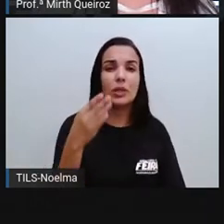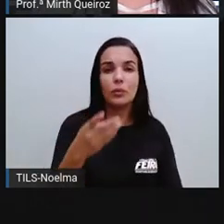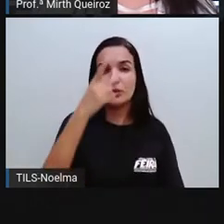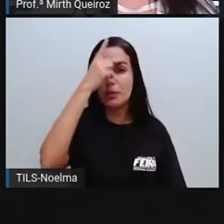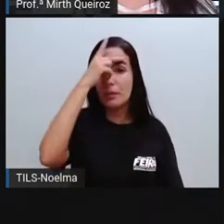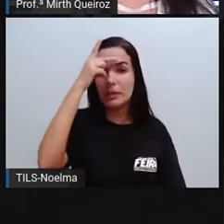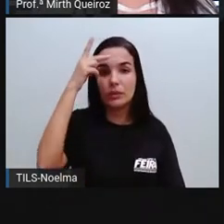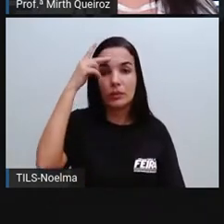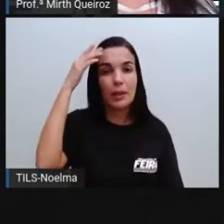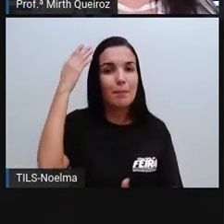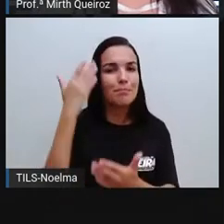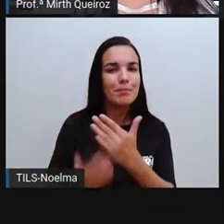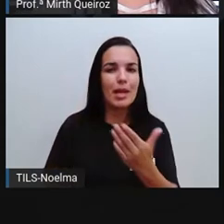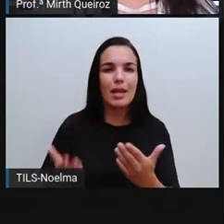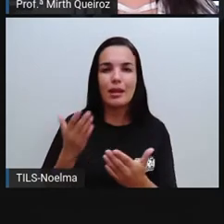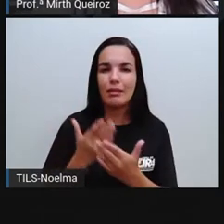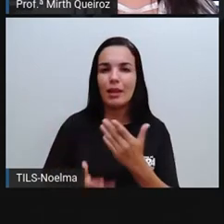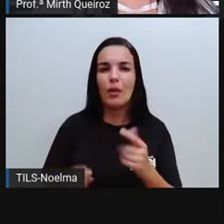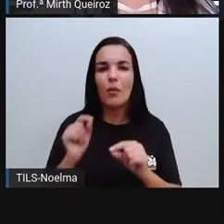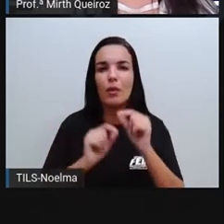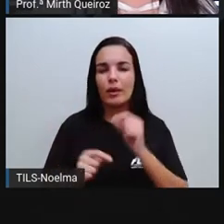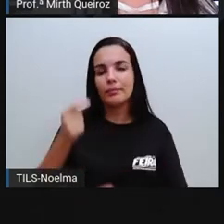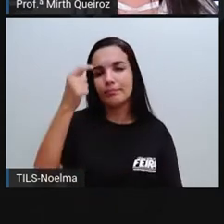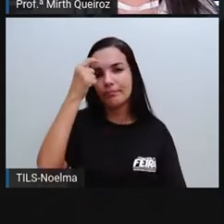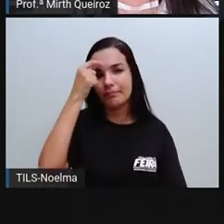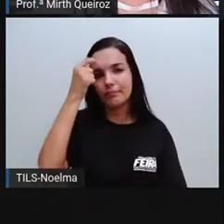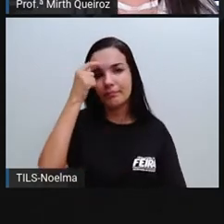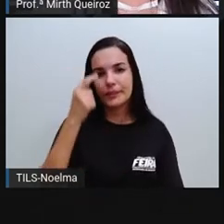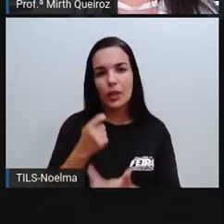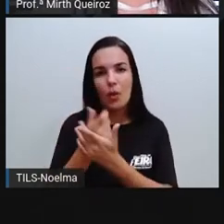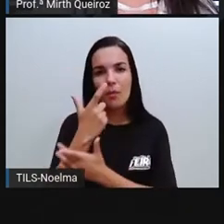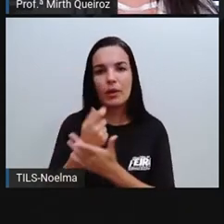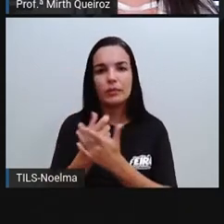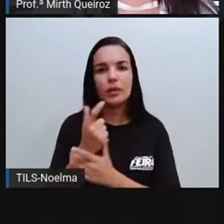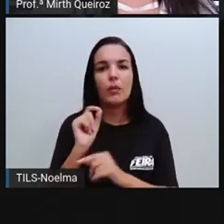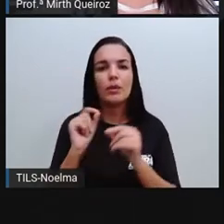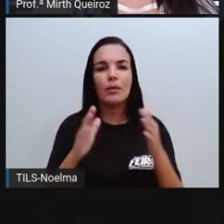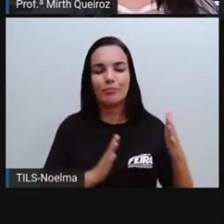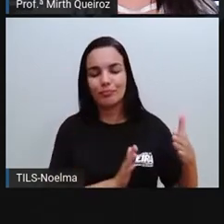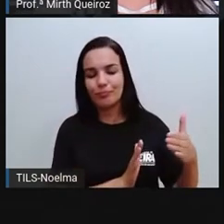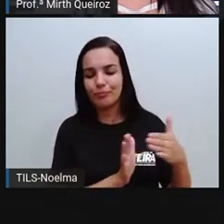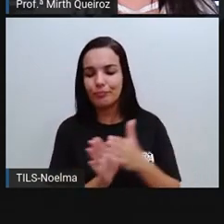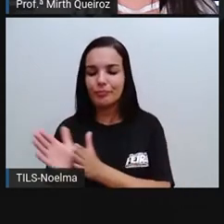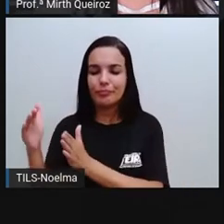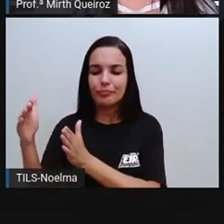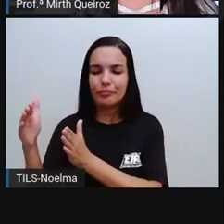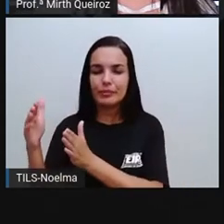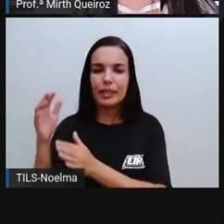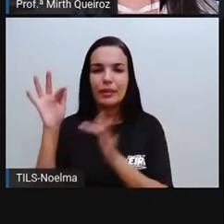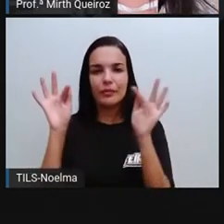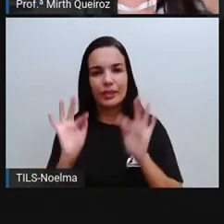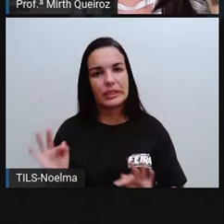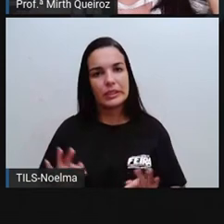no ato de comprar e passaram a fazer deste um descaminho para a felicidade.